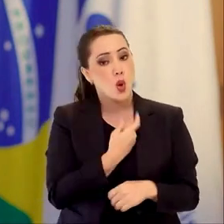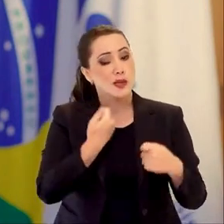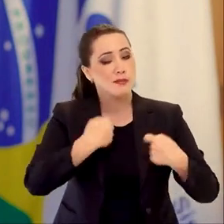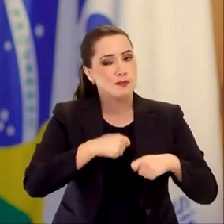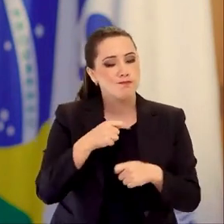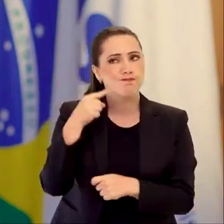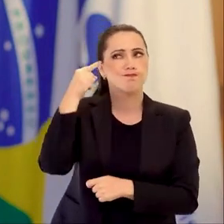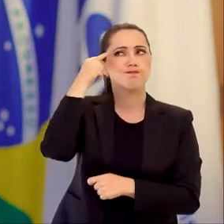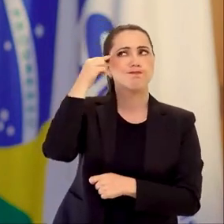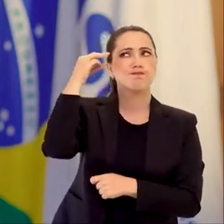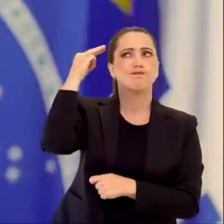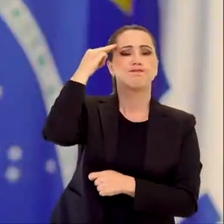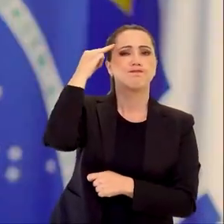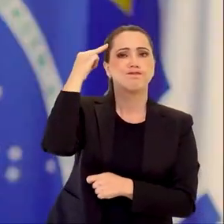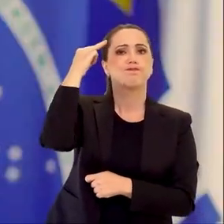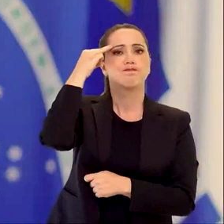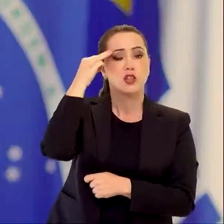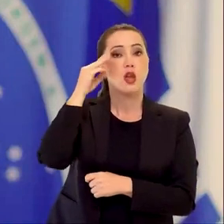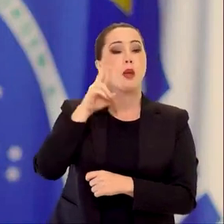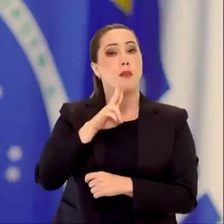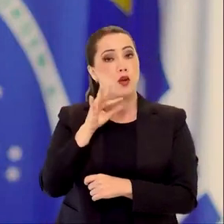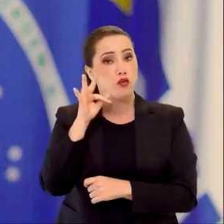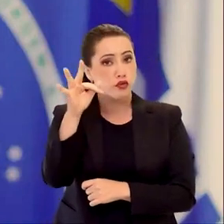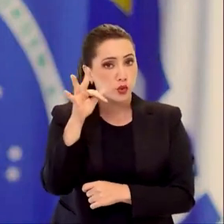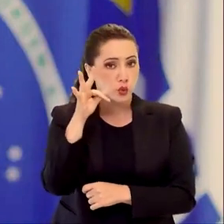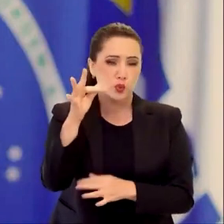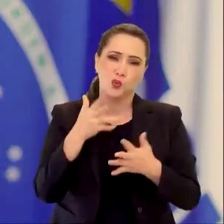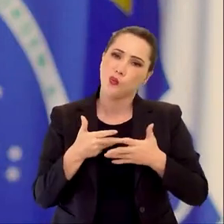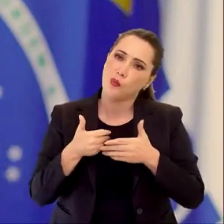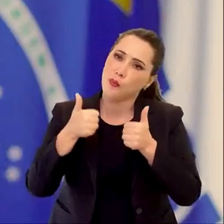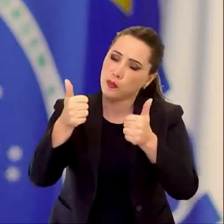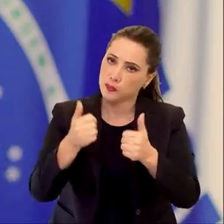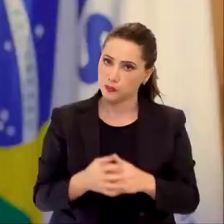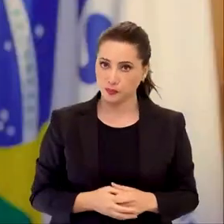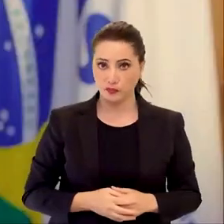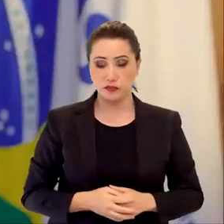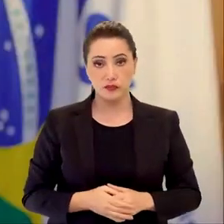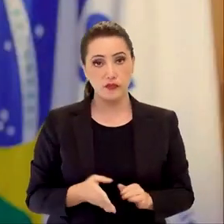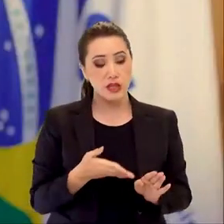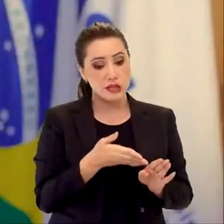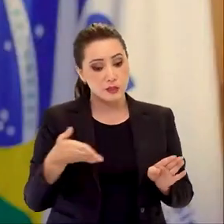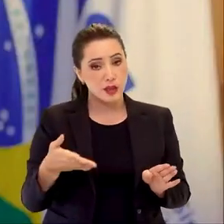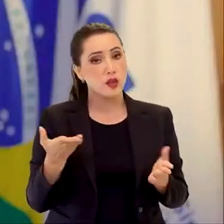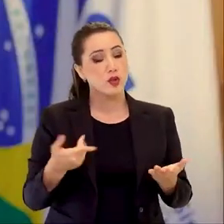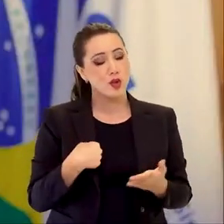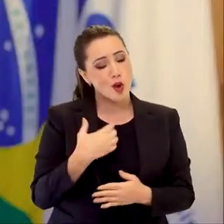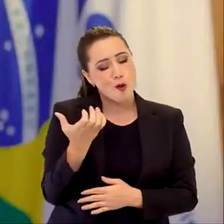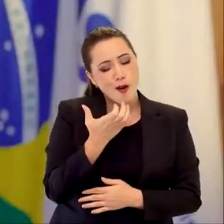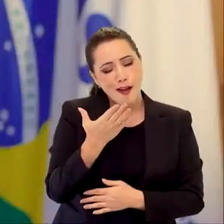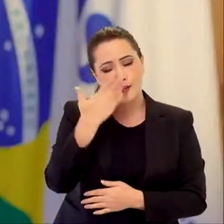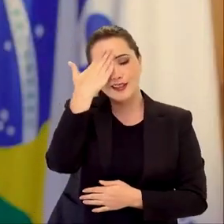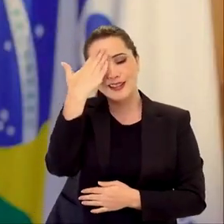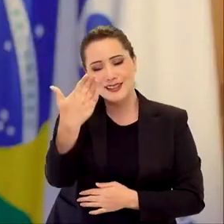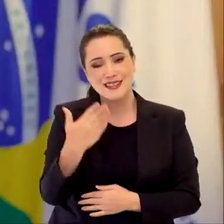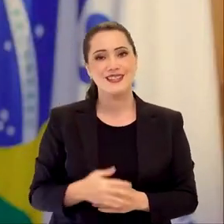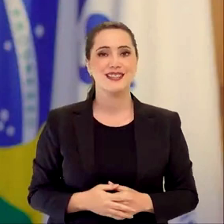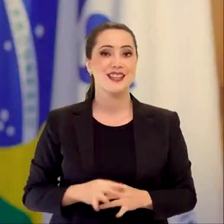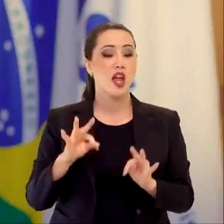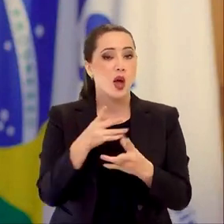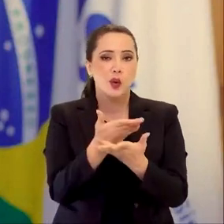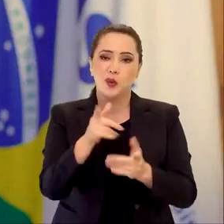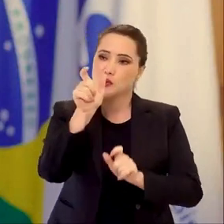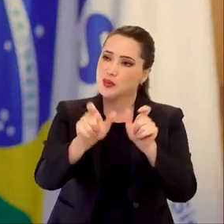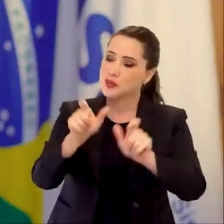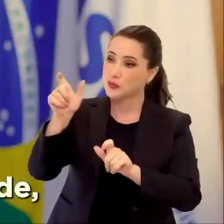preservar essa memória para poder construir um futuro digno. Neste momento, quero agradecer a